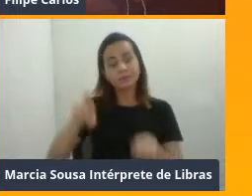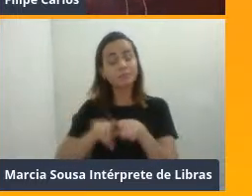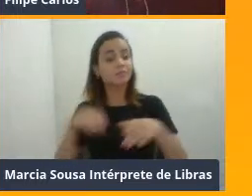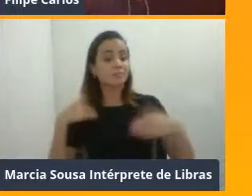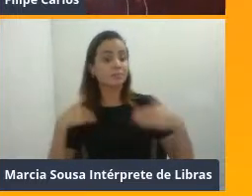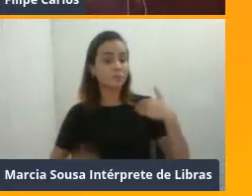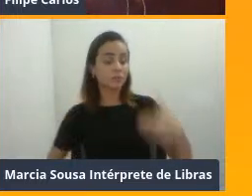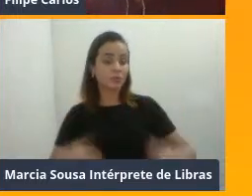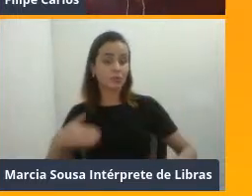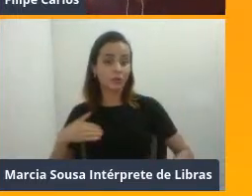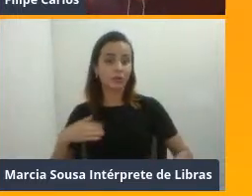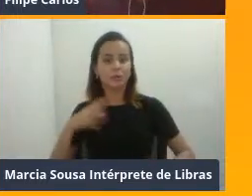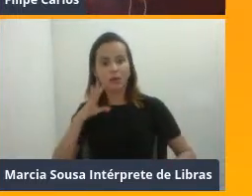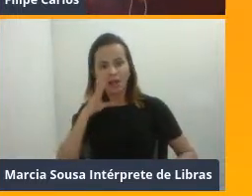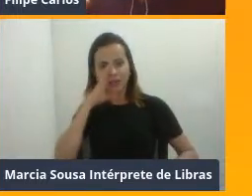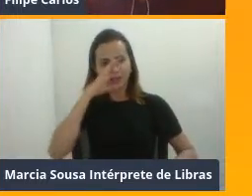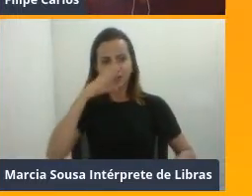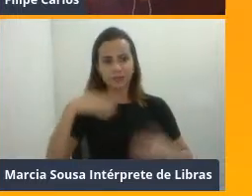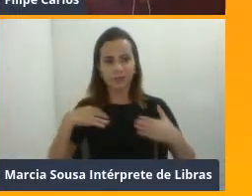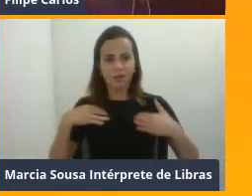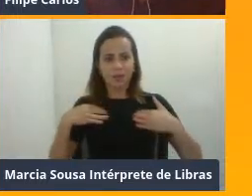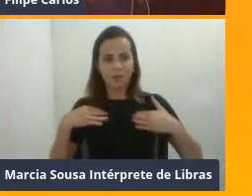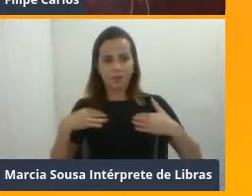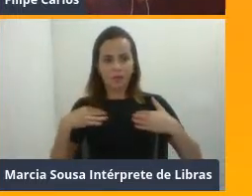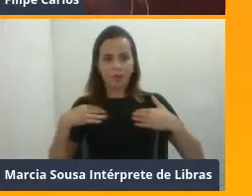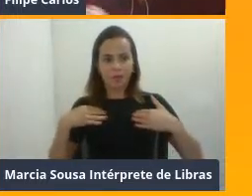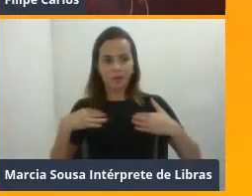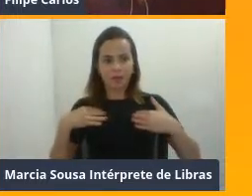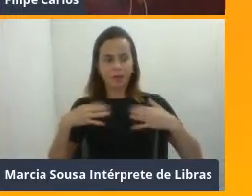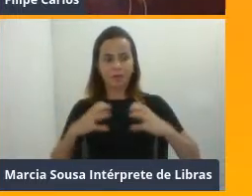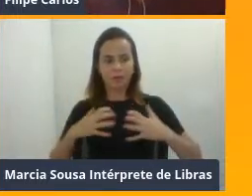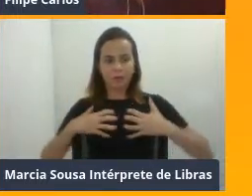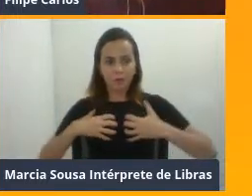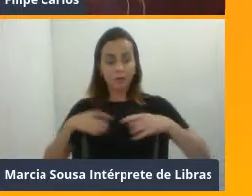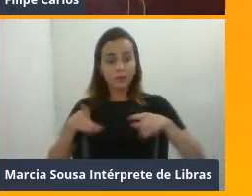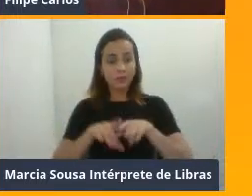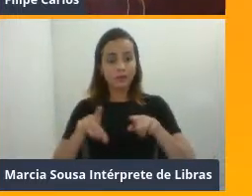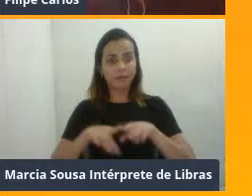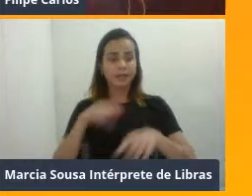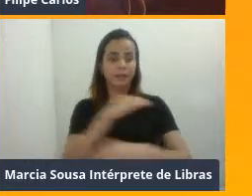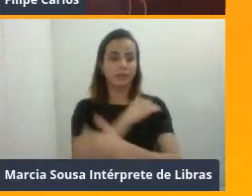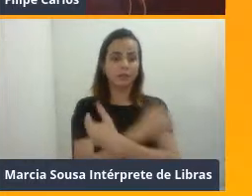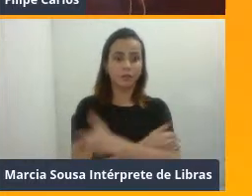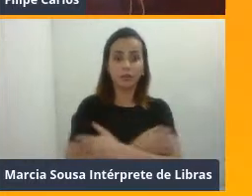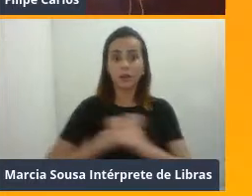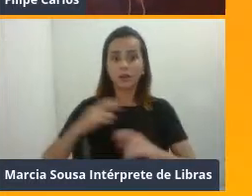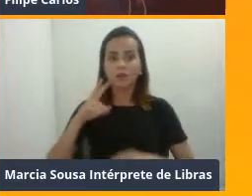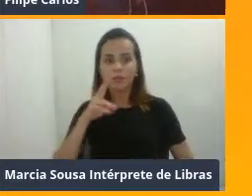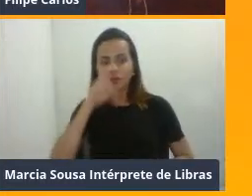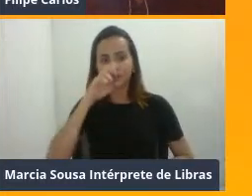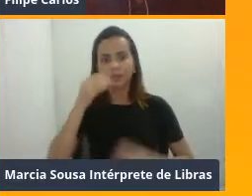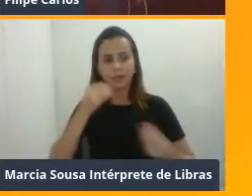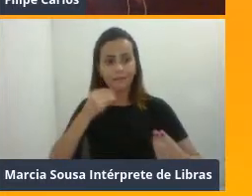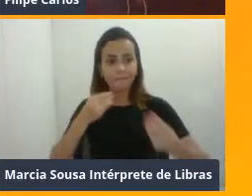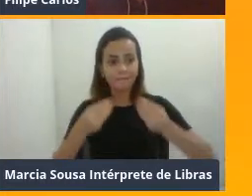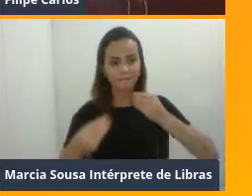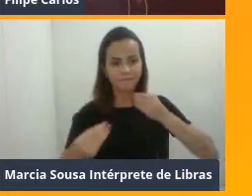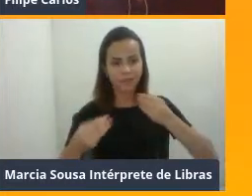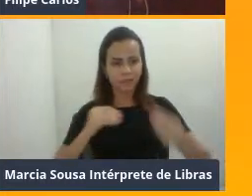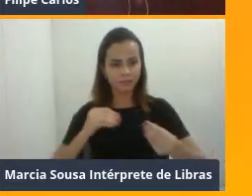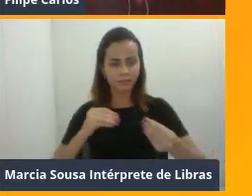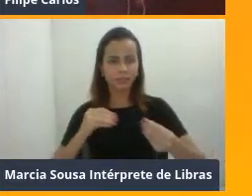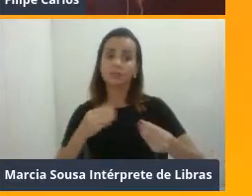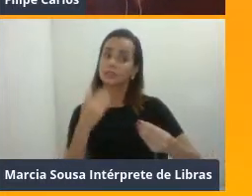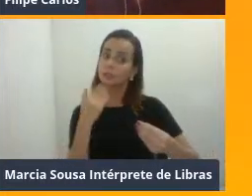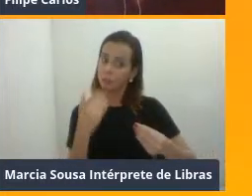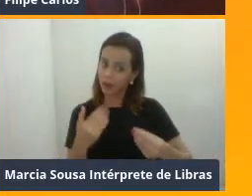resistência cardiorrespiratória. A gente trabalha também em resistência muscular, força, flexibilidade, certo? Flexibilidade a gente perde